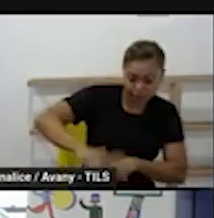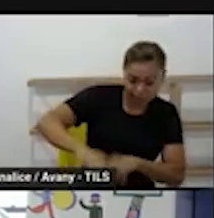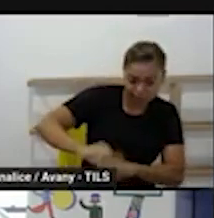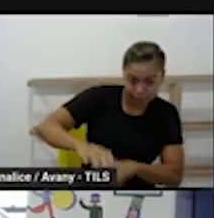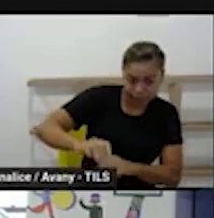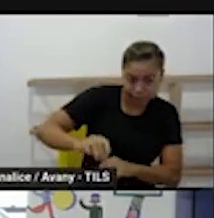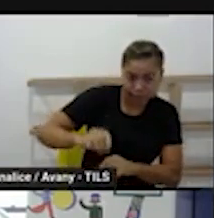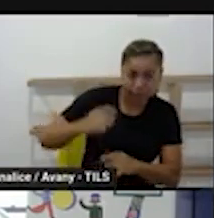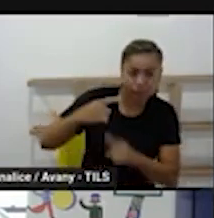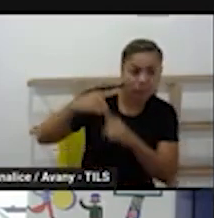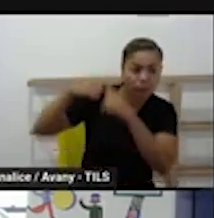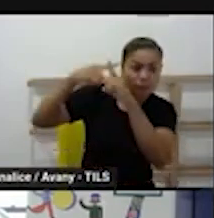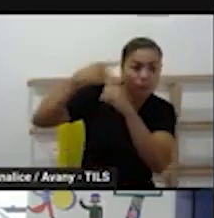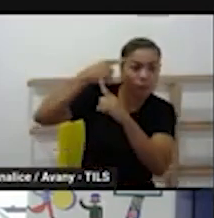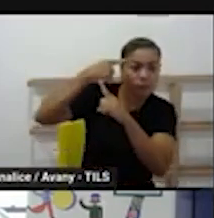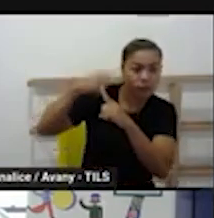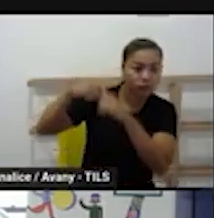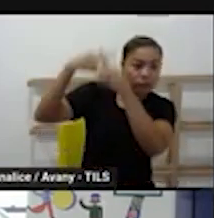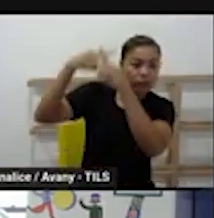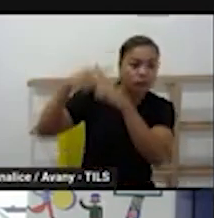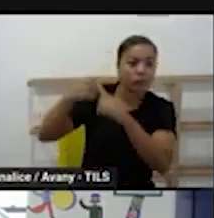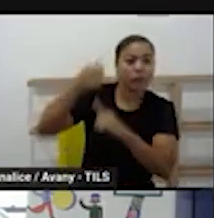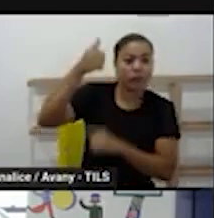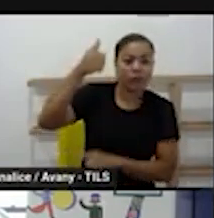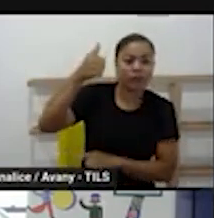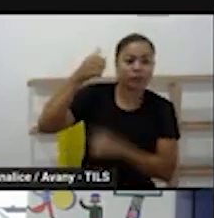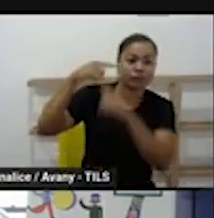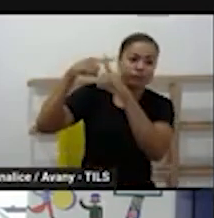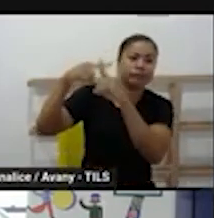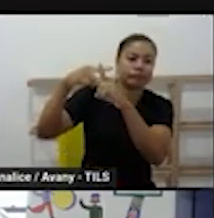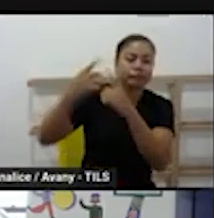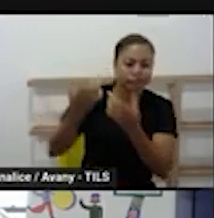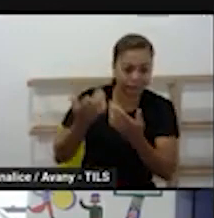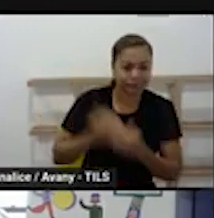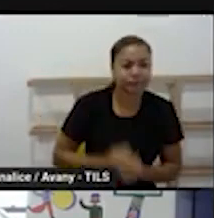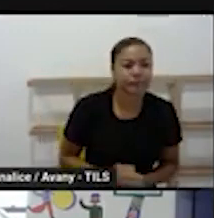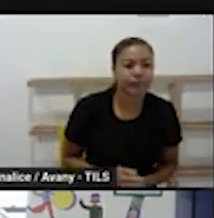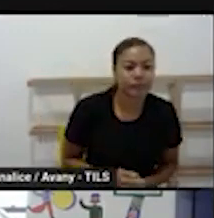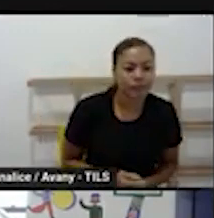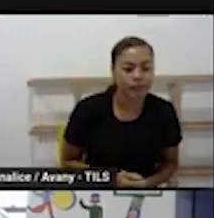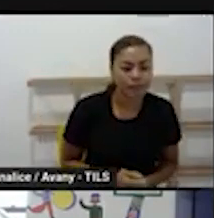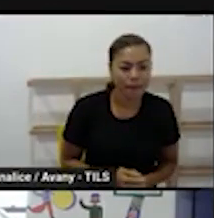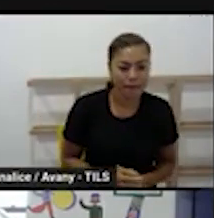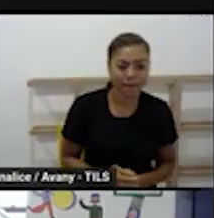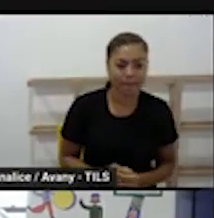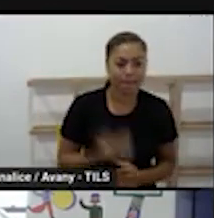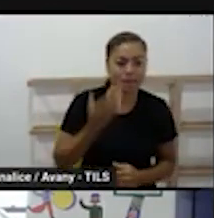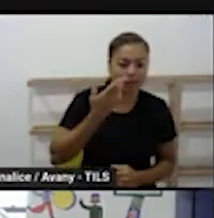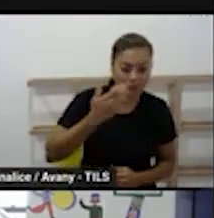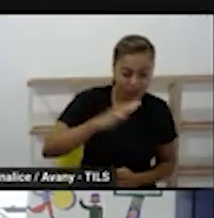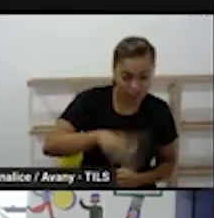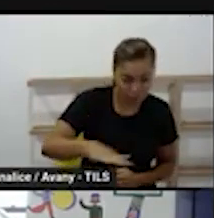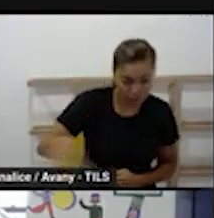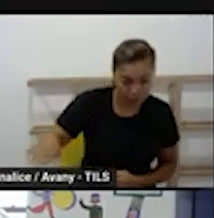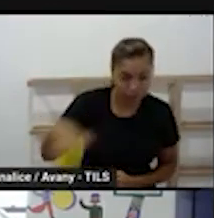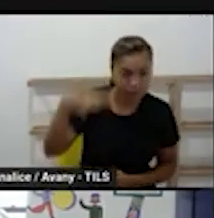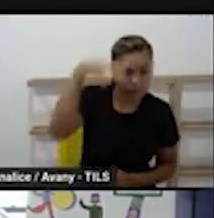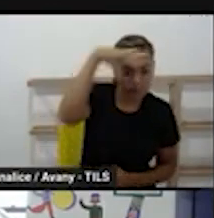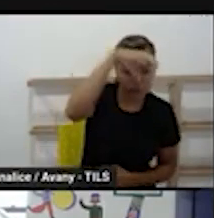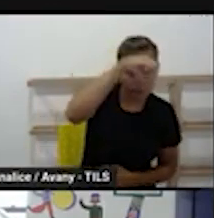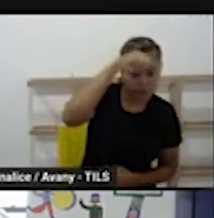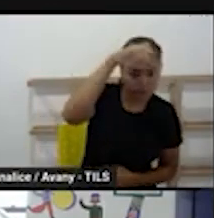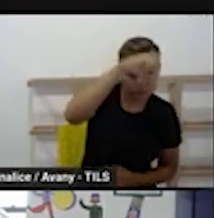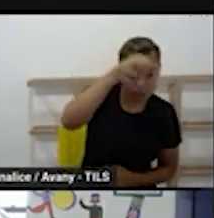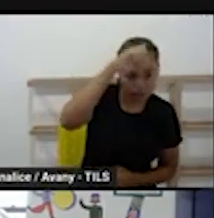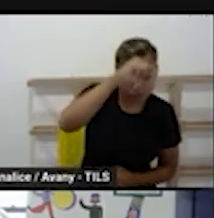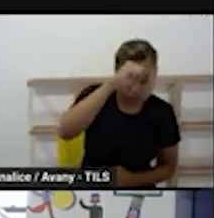criança se sente segura como vocês colocaram no chat se a criança está segura ela aprende com tranquilidade ela aprende de forma